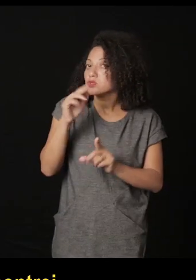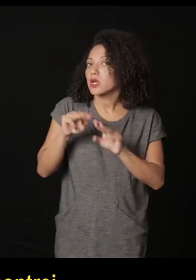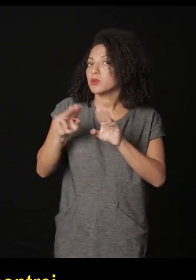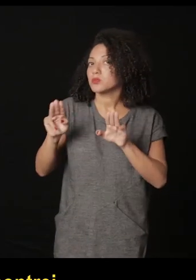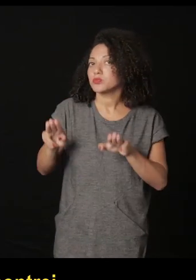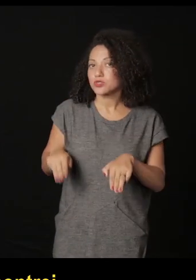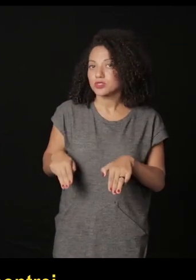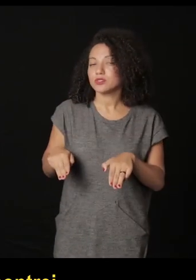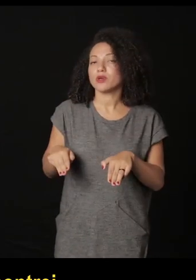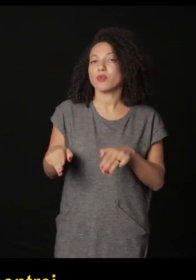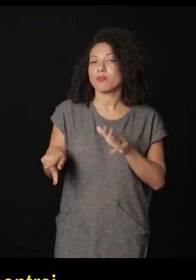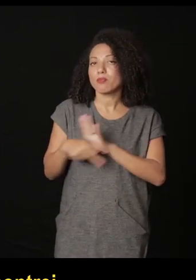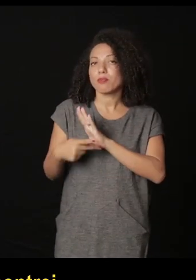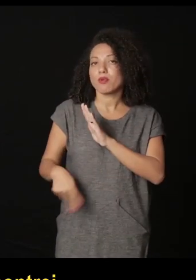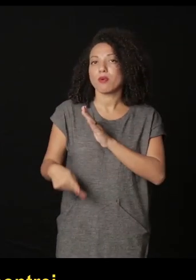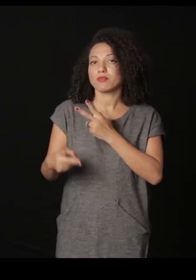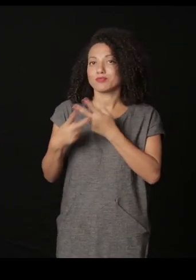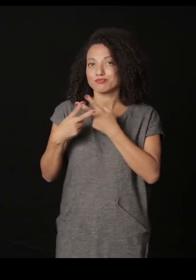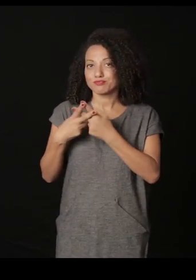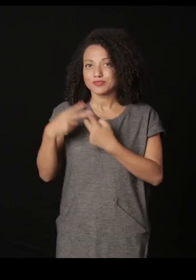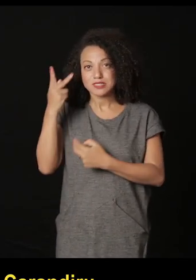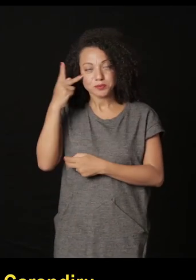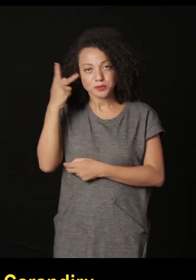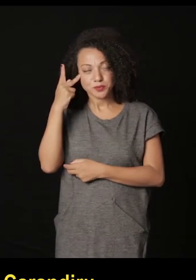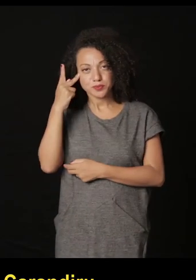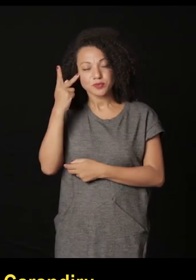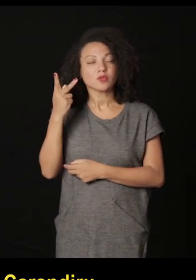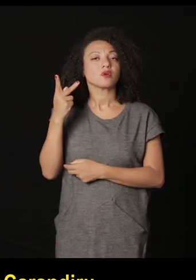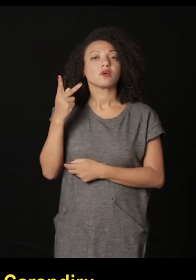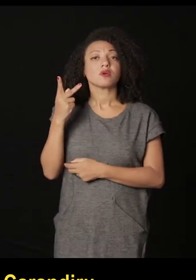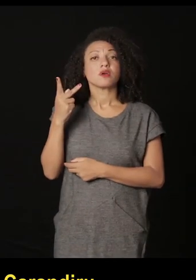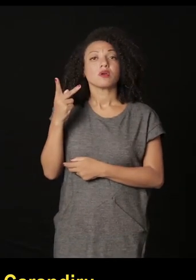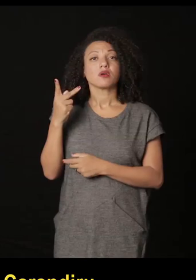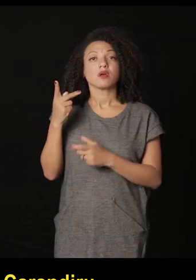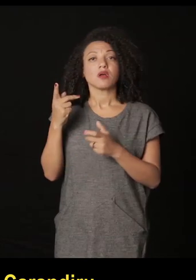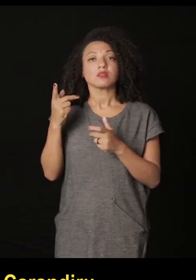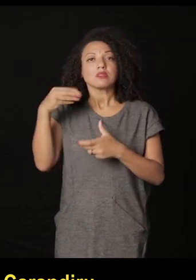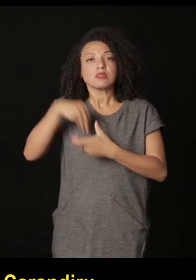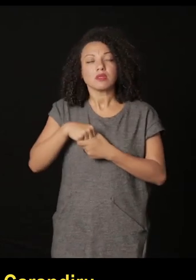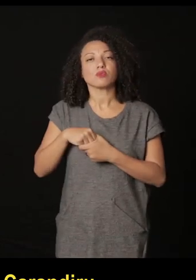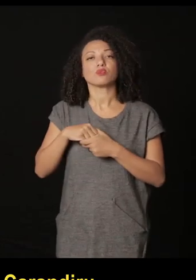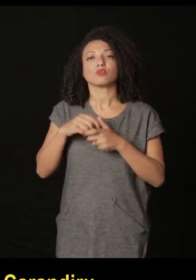museu penitenciário paulista localizado dentro do